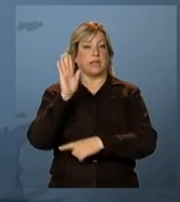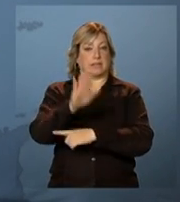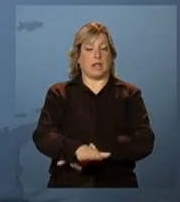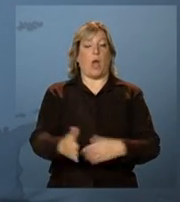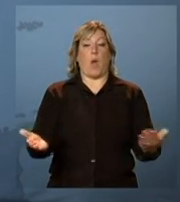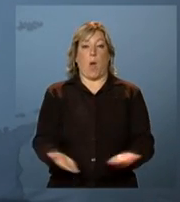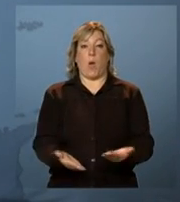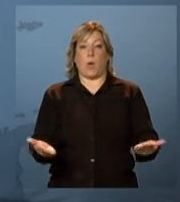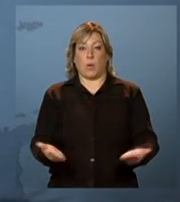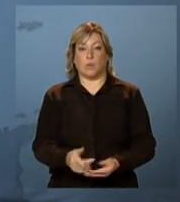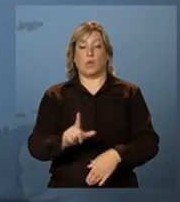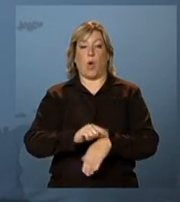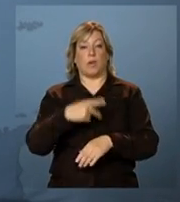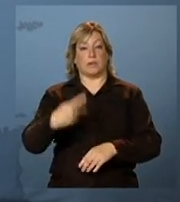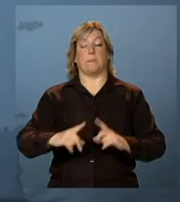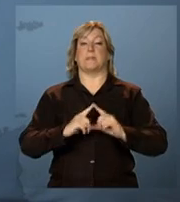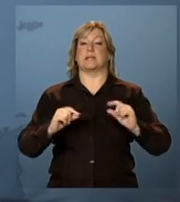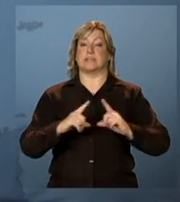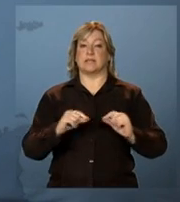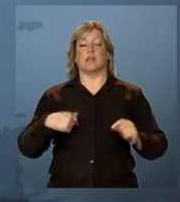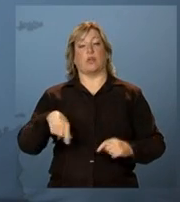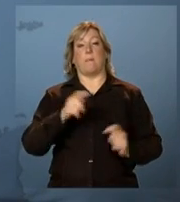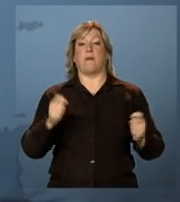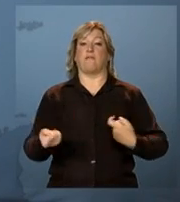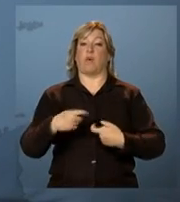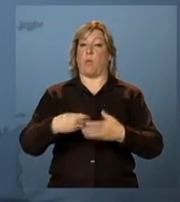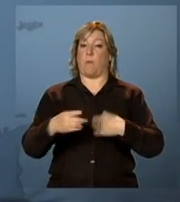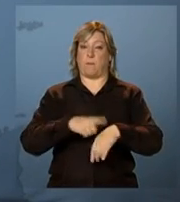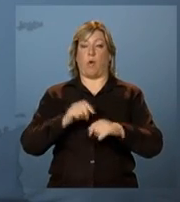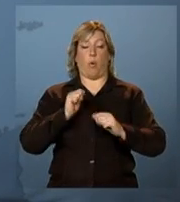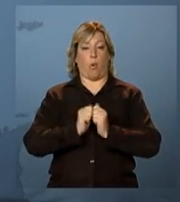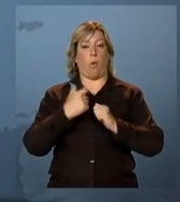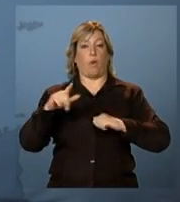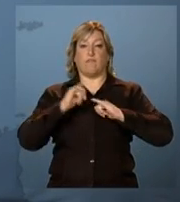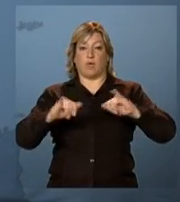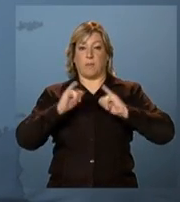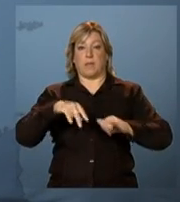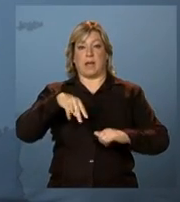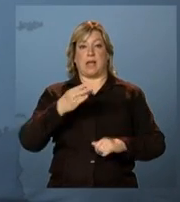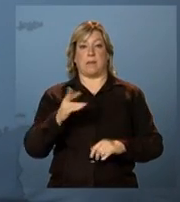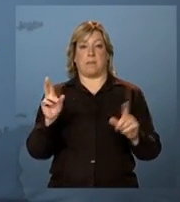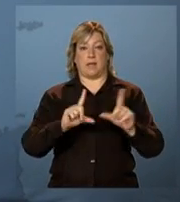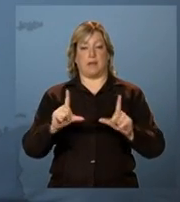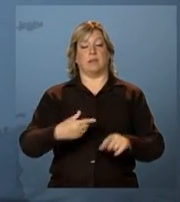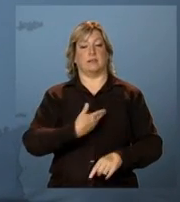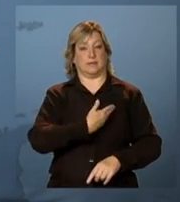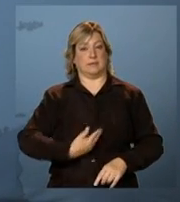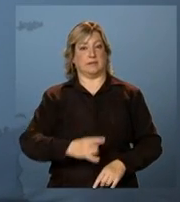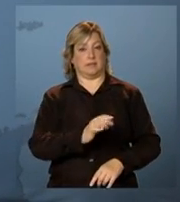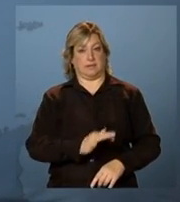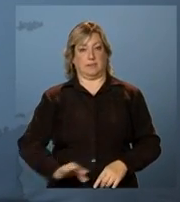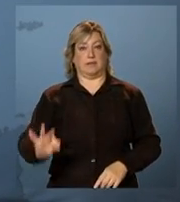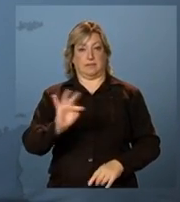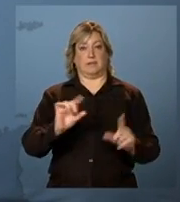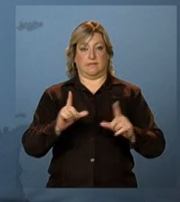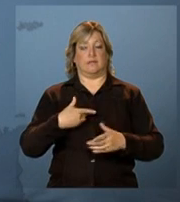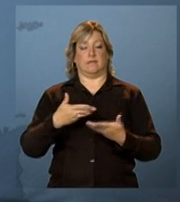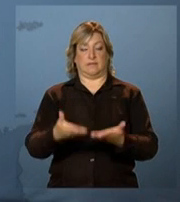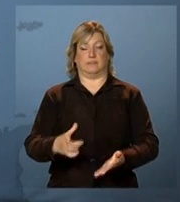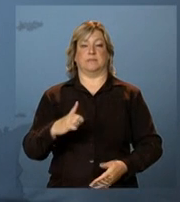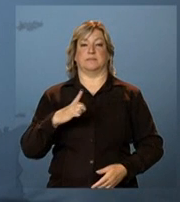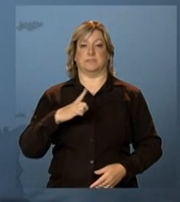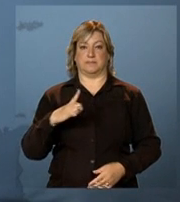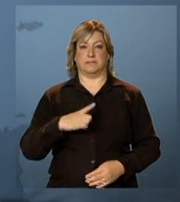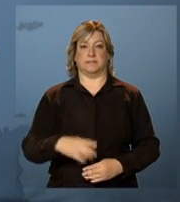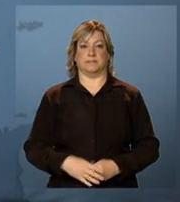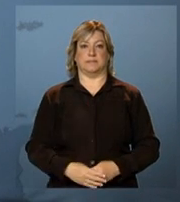tarde de hoje pelo horário de Brasília. E nós podemos voltar a qualquer momento com outras informações. Continue na NBR, a TV do